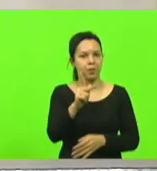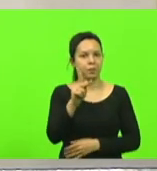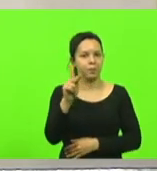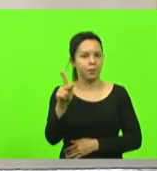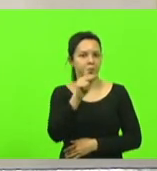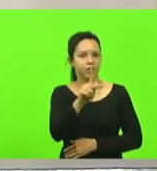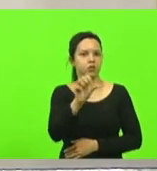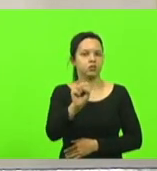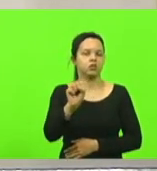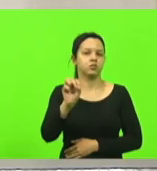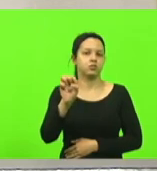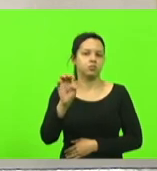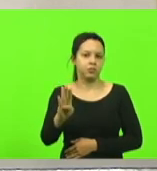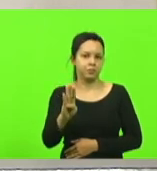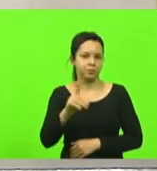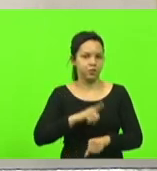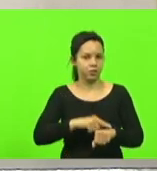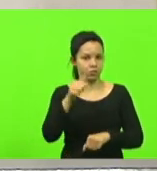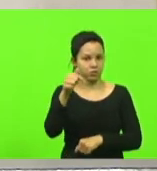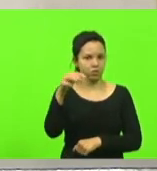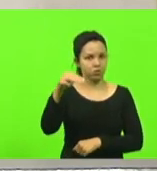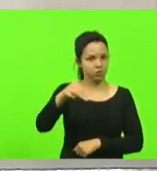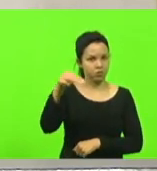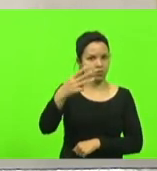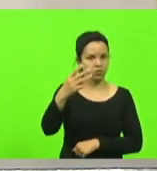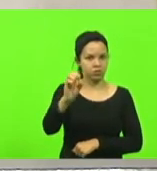por 7 minutos e 30 segundos